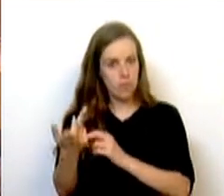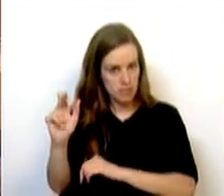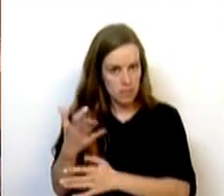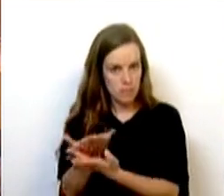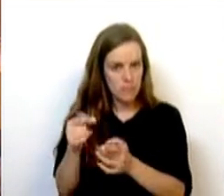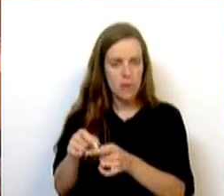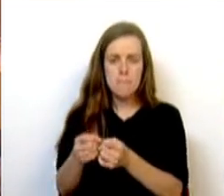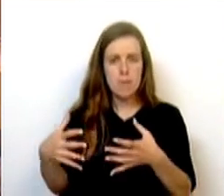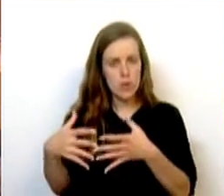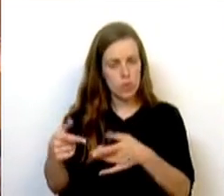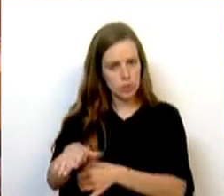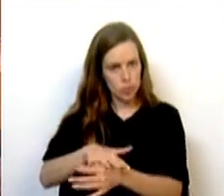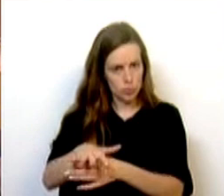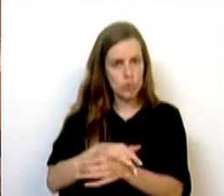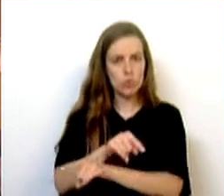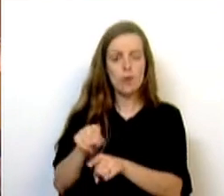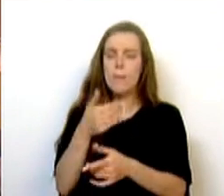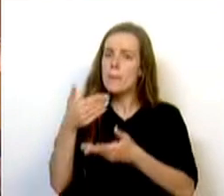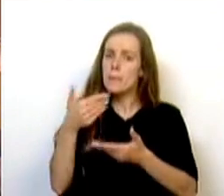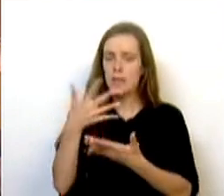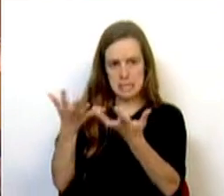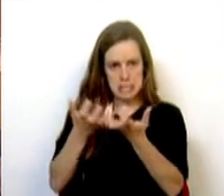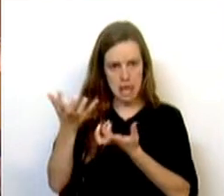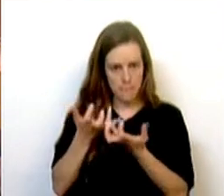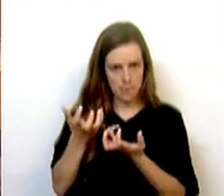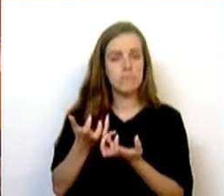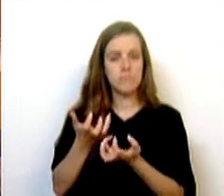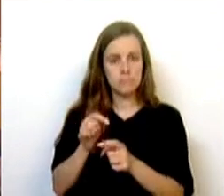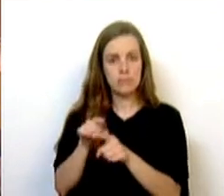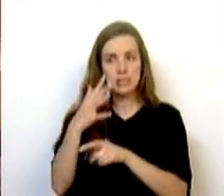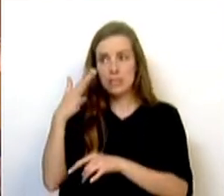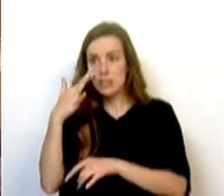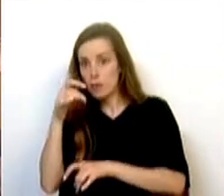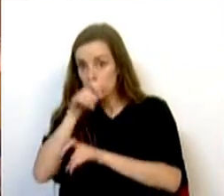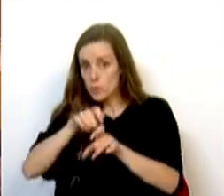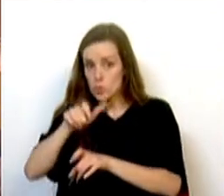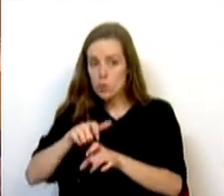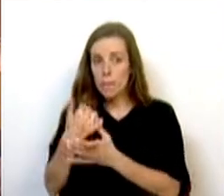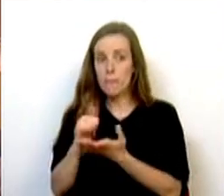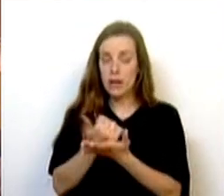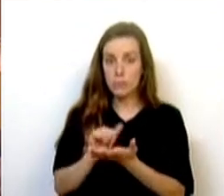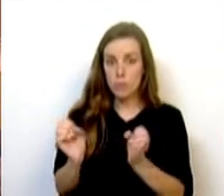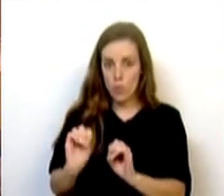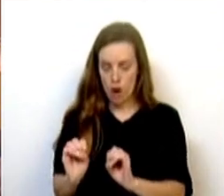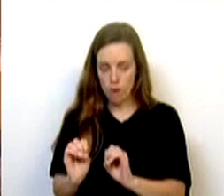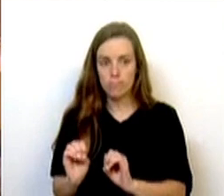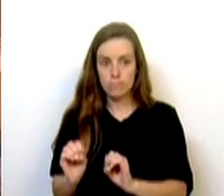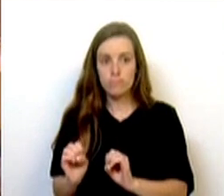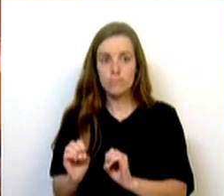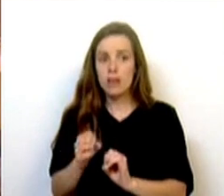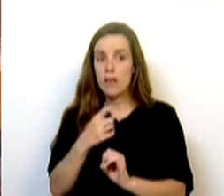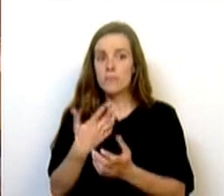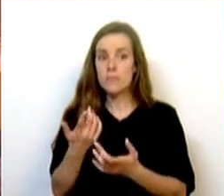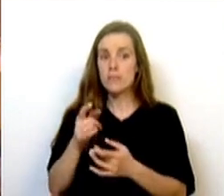maioria das situações, a receber os pedidos, mesmo que os cidadãos estrangeiros não apresentem passaportes válidos, e